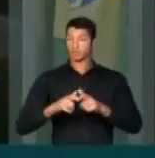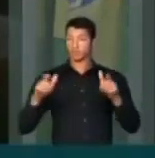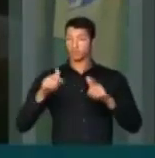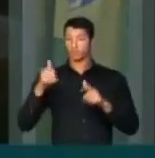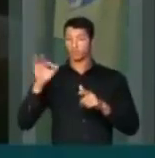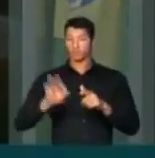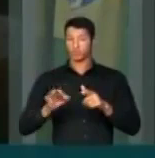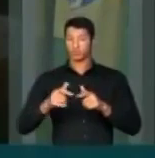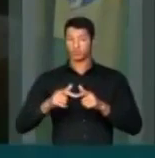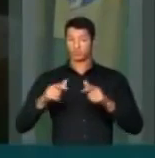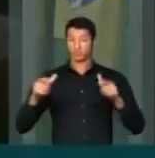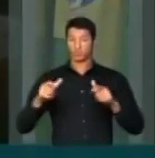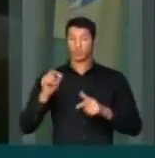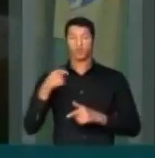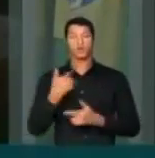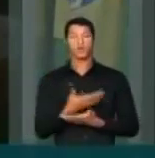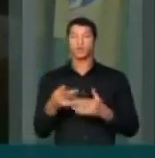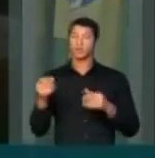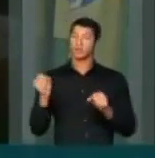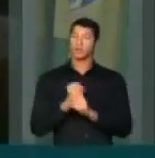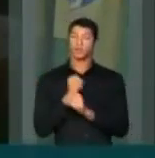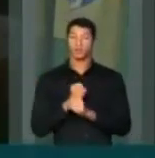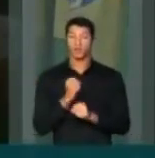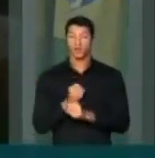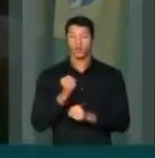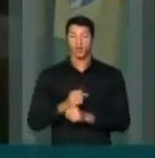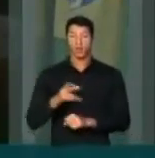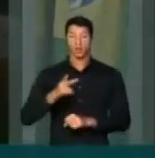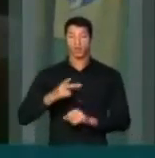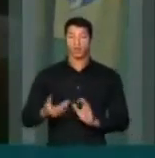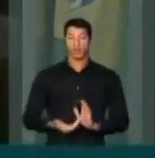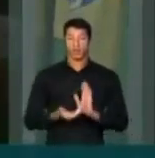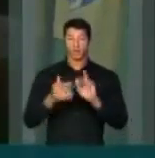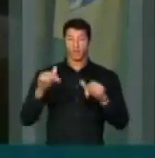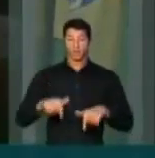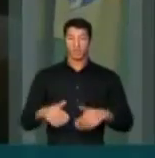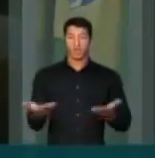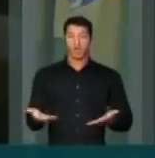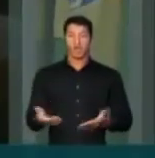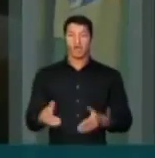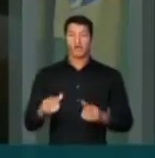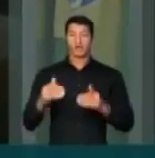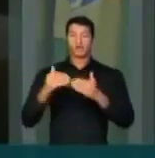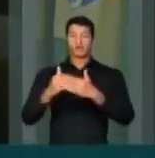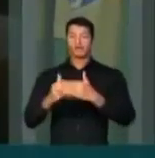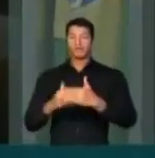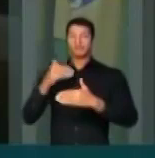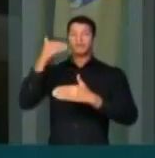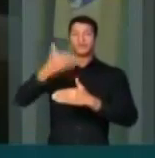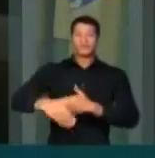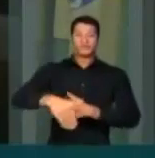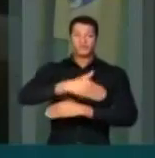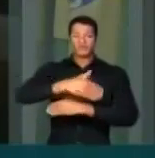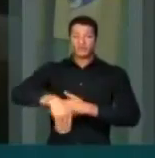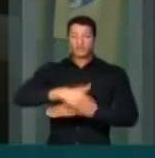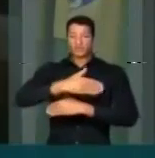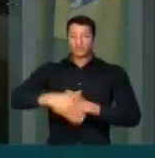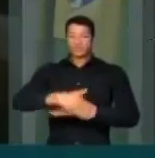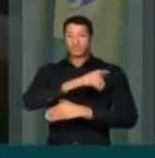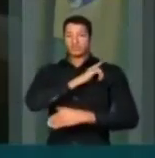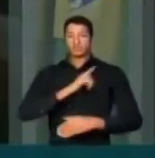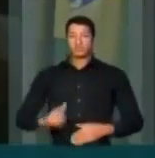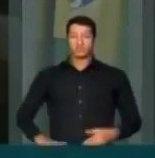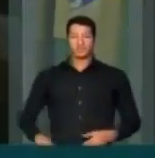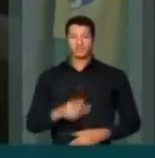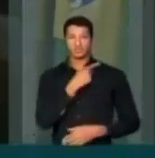O que é que estamos construindo neste parlamento e lá do outro lado da rua o